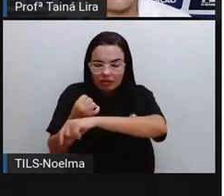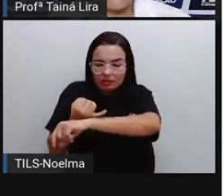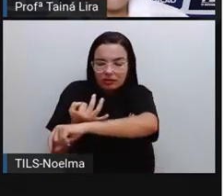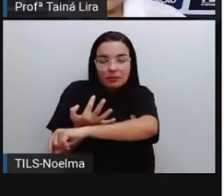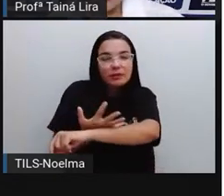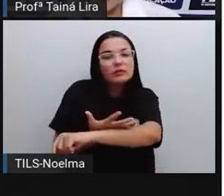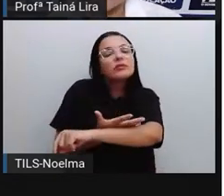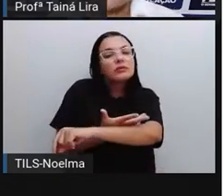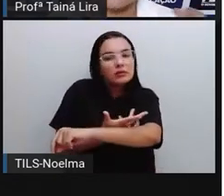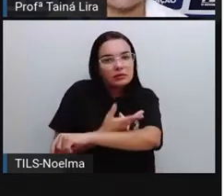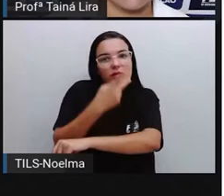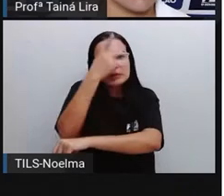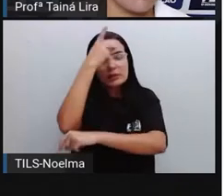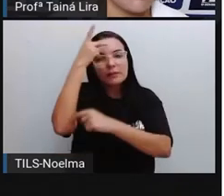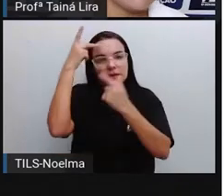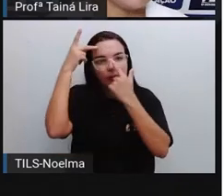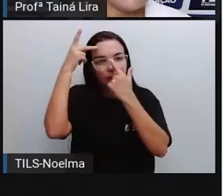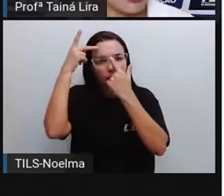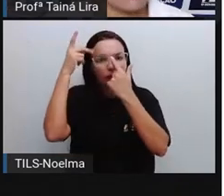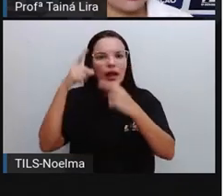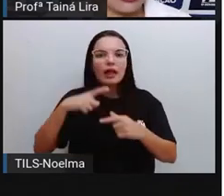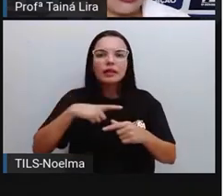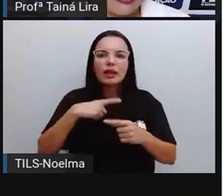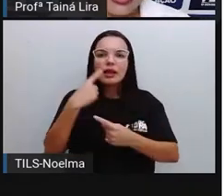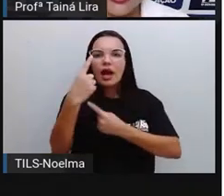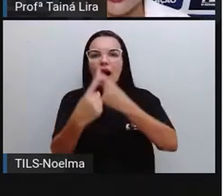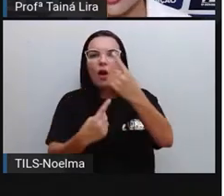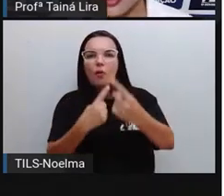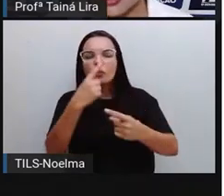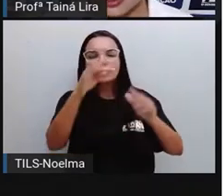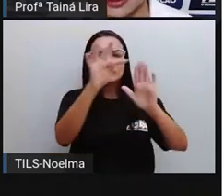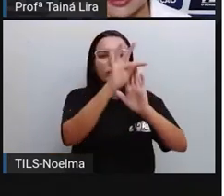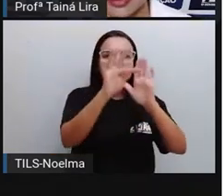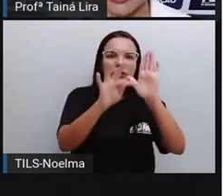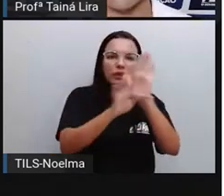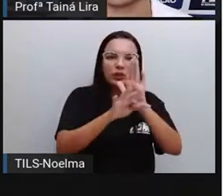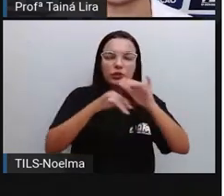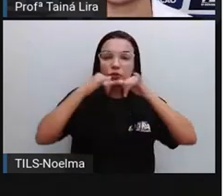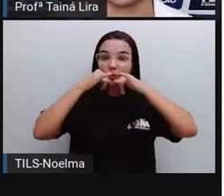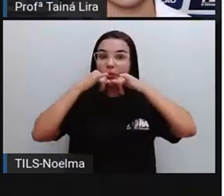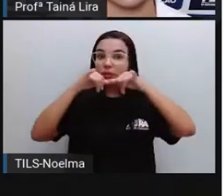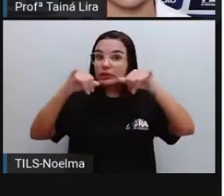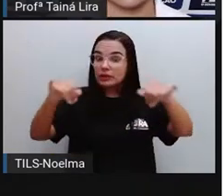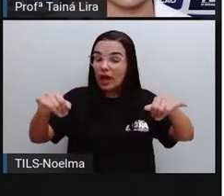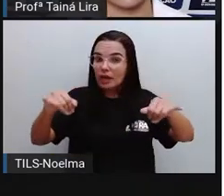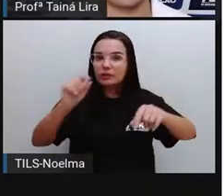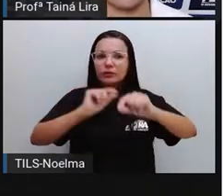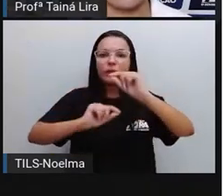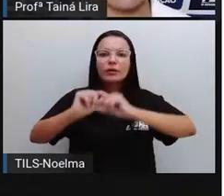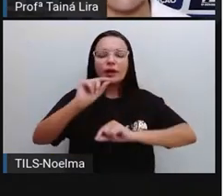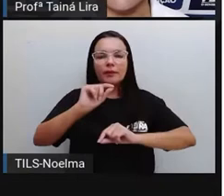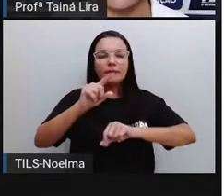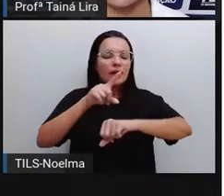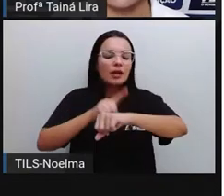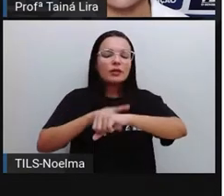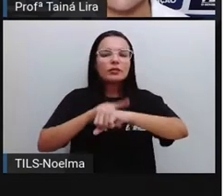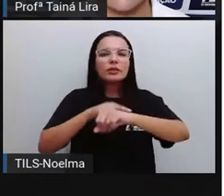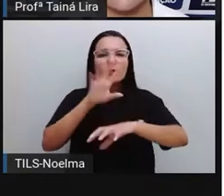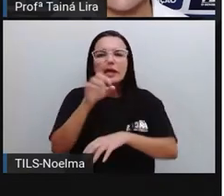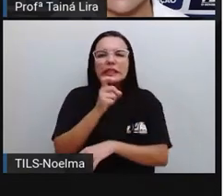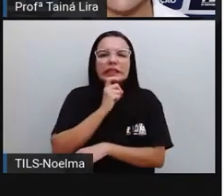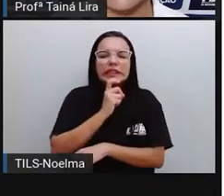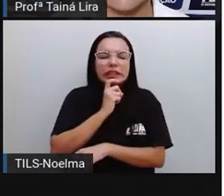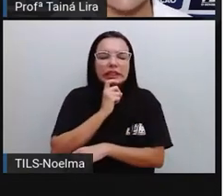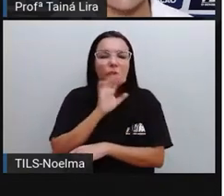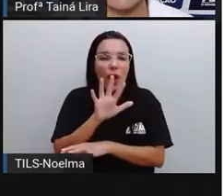os valores da pessoa. Então a gente tem também alguns textos publicitários, por exemplo, em época de frio, doi e